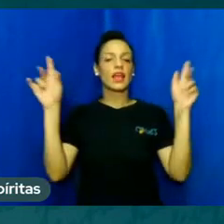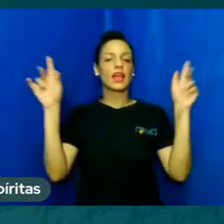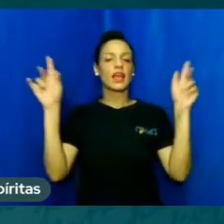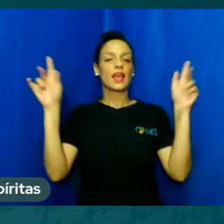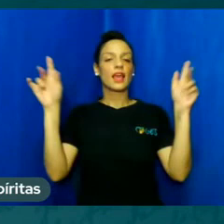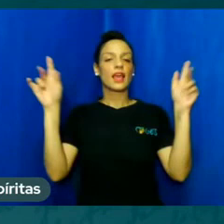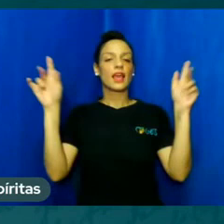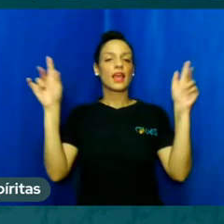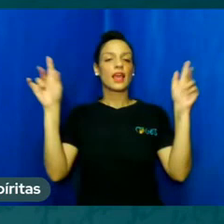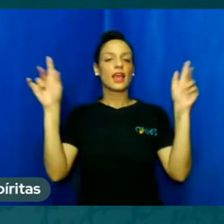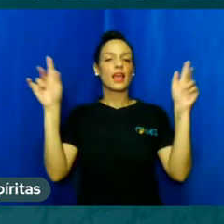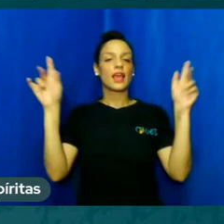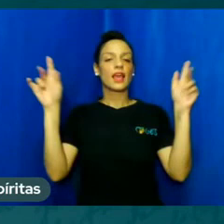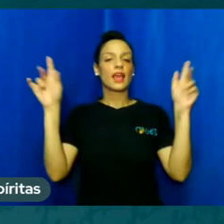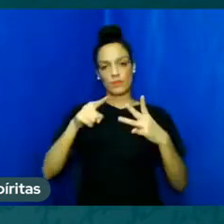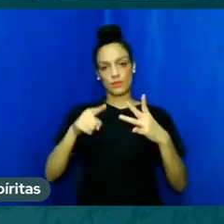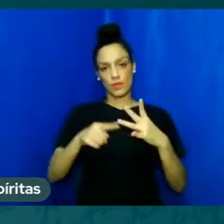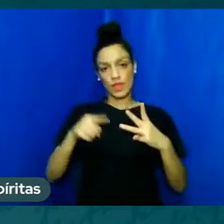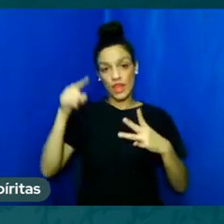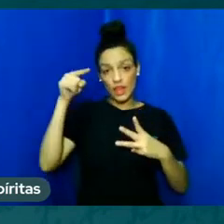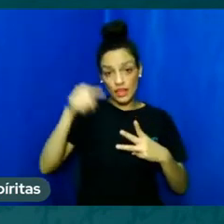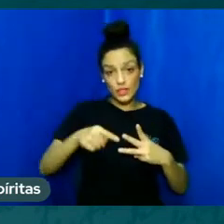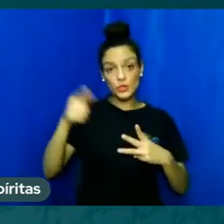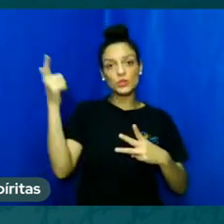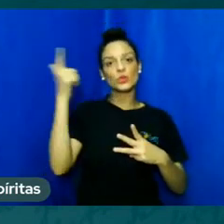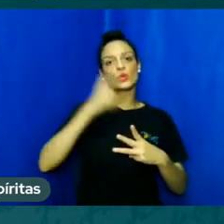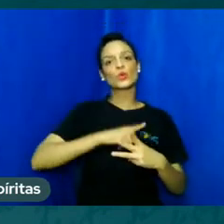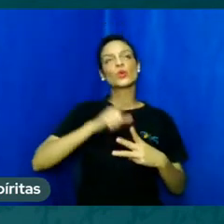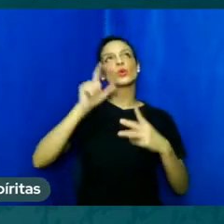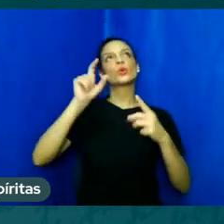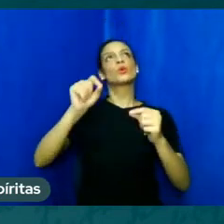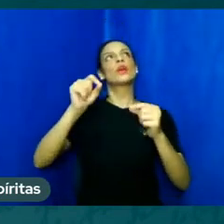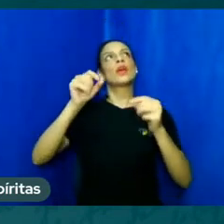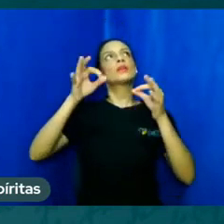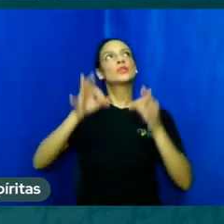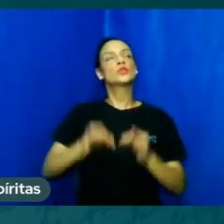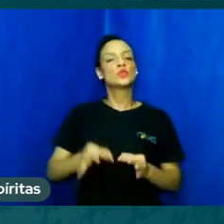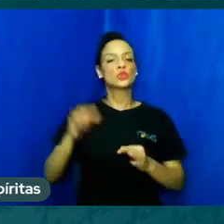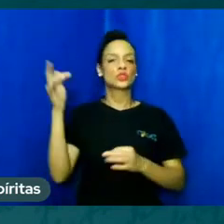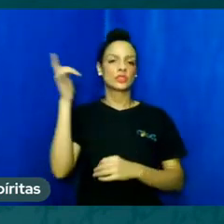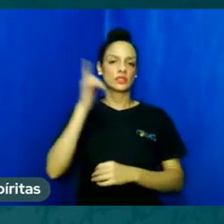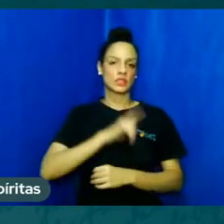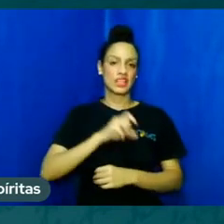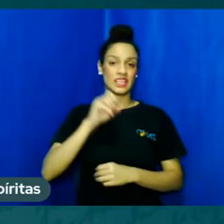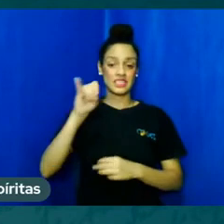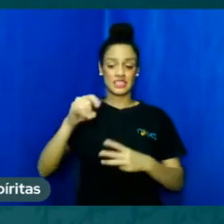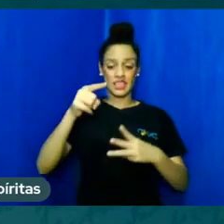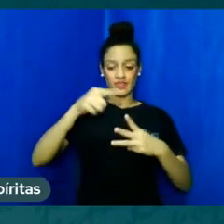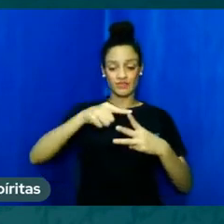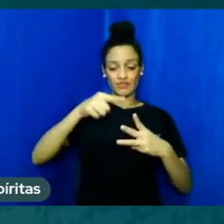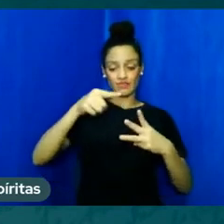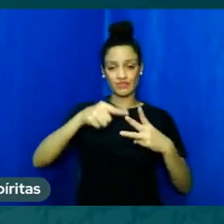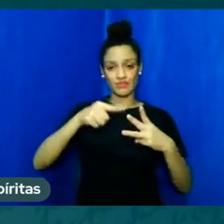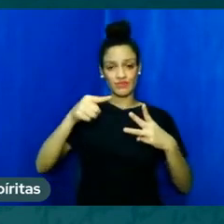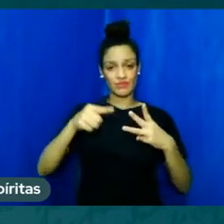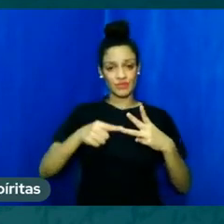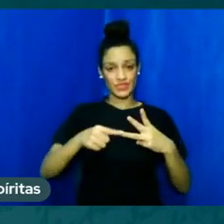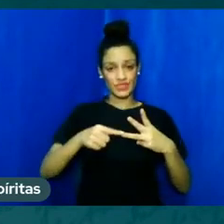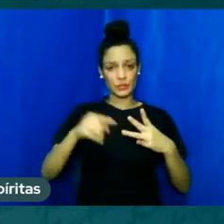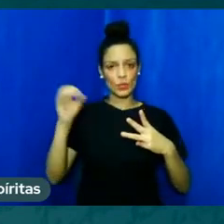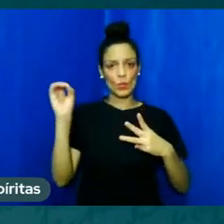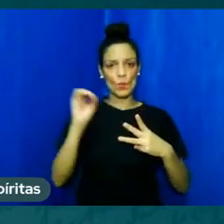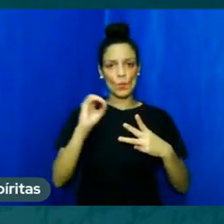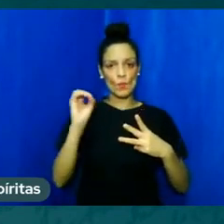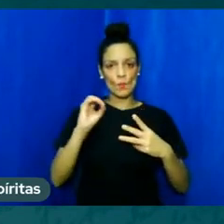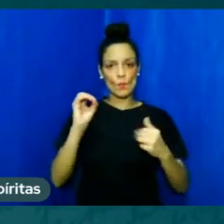a resignação e a mansuetude se desenvolve o senso de justiça porque sem a mansuetude sem a resignação sem a